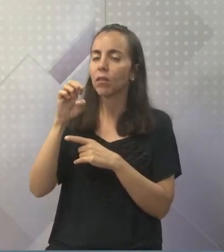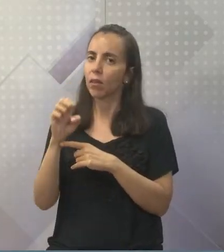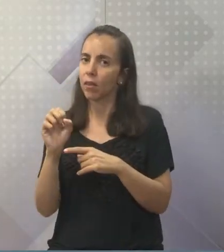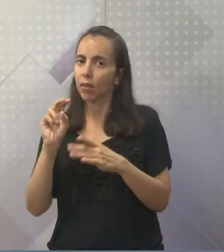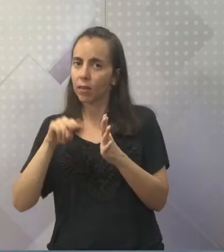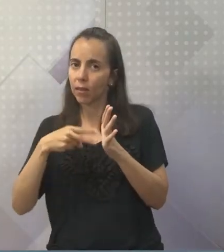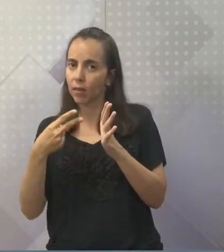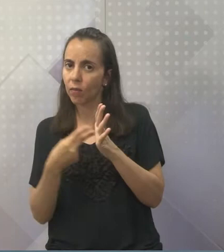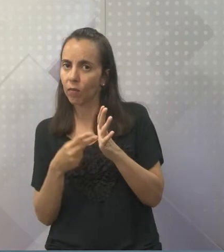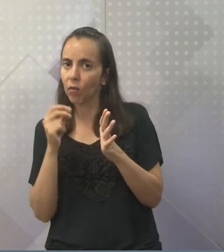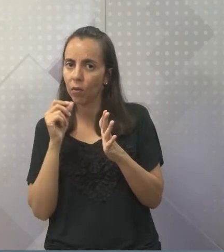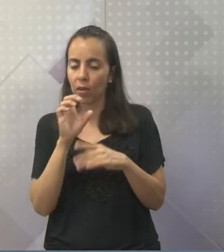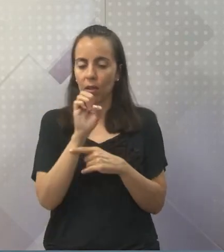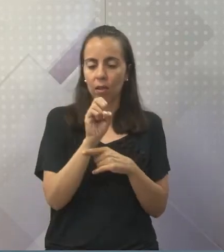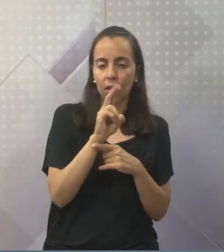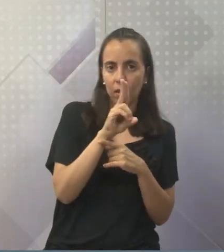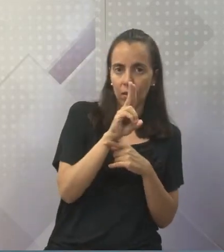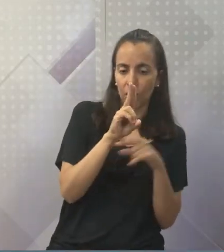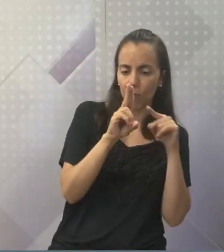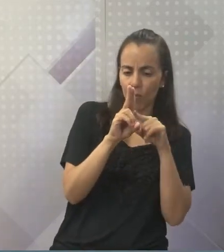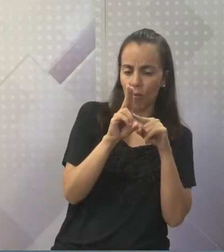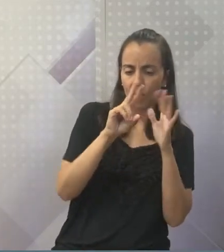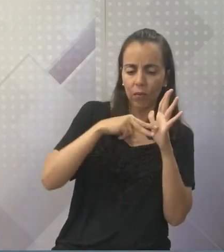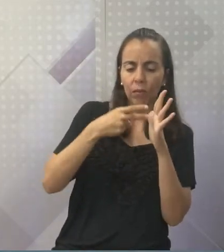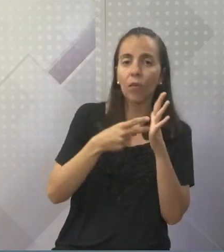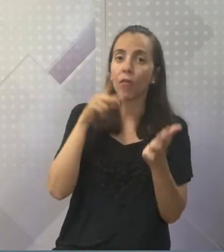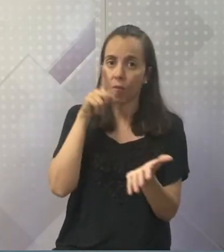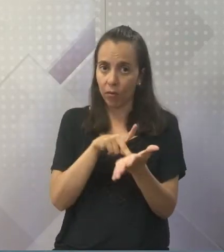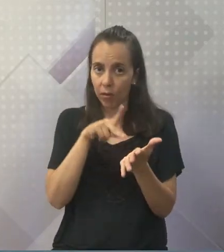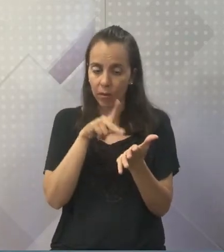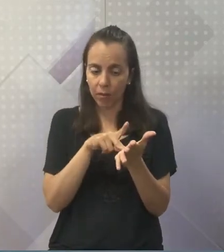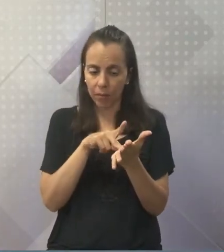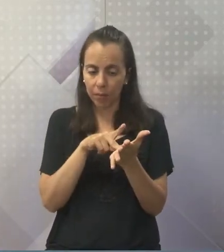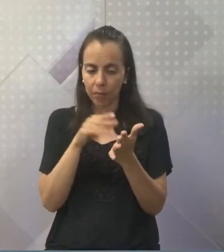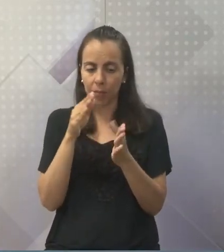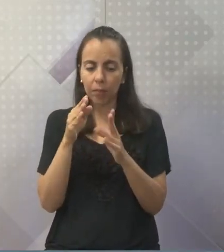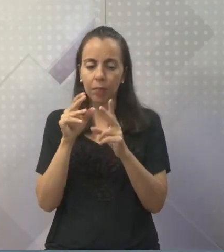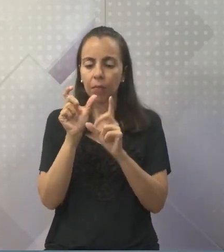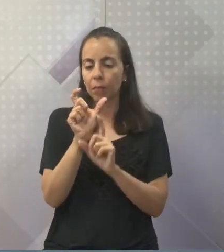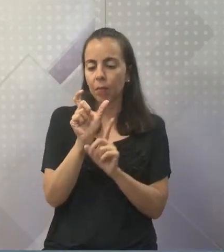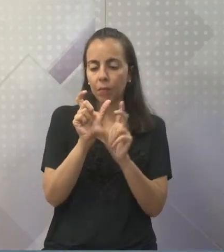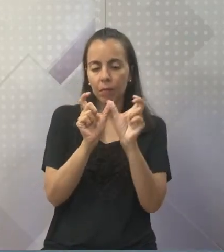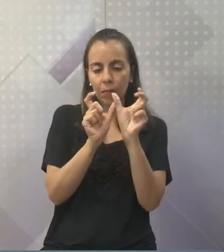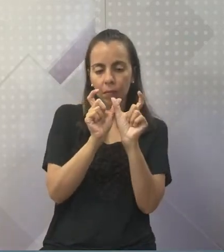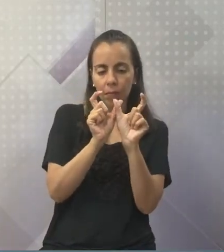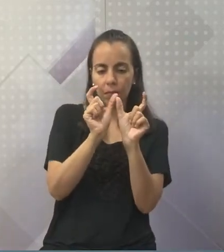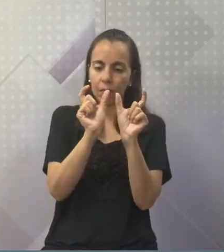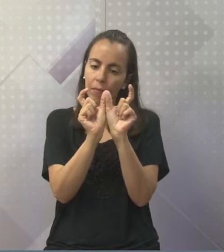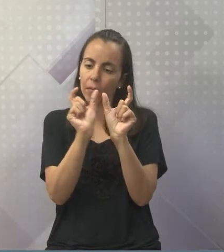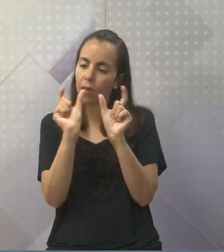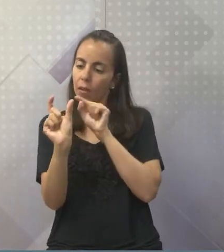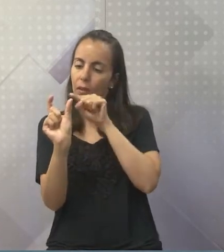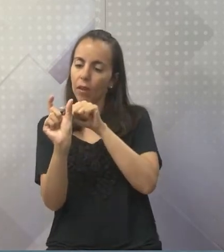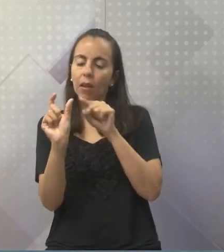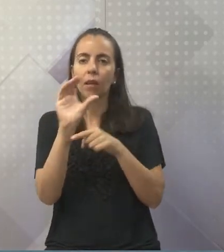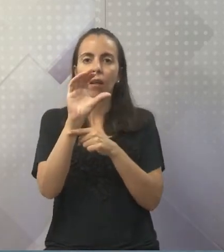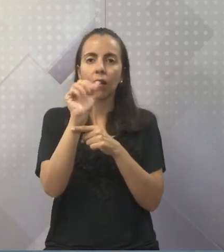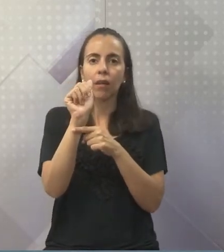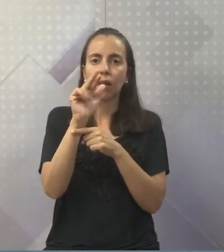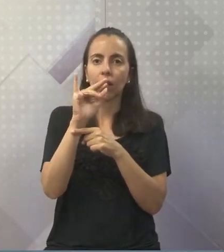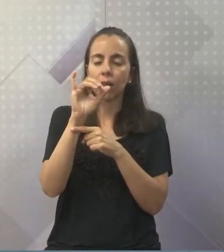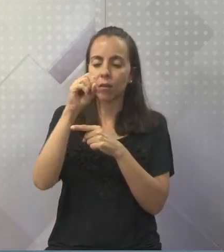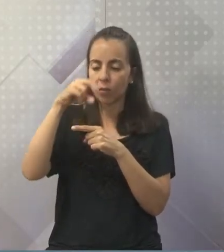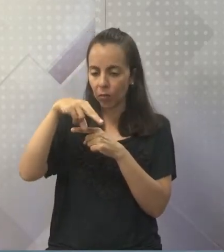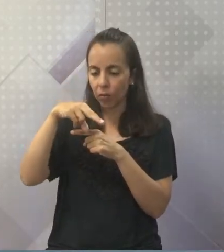Cárion significa núcleo. Opa! Então, núcleo verdadeiro, isso é porque lá, naquele